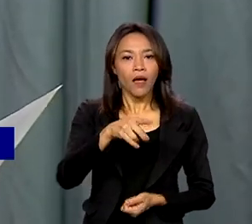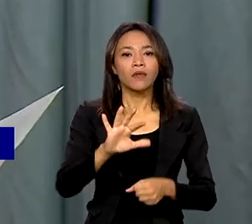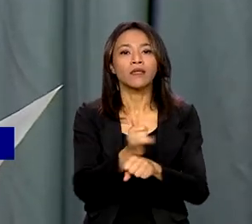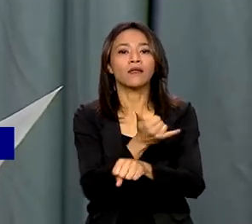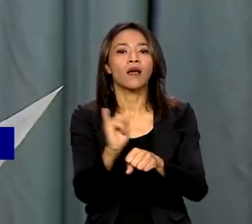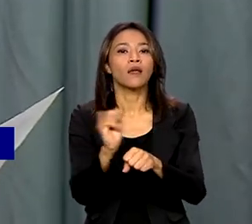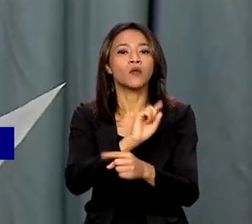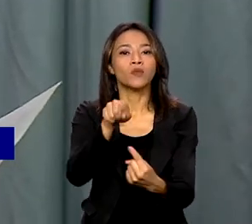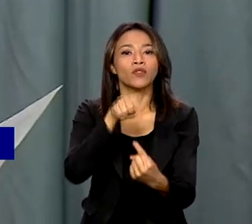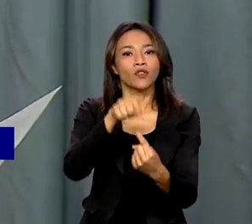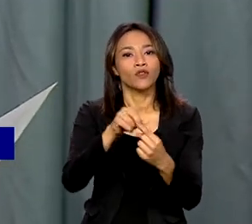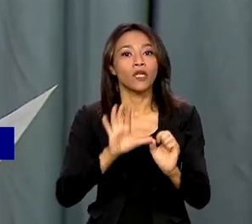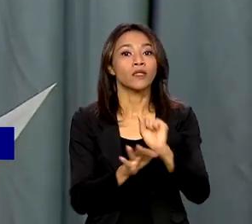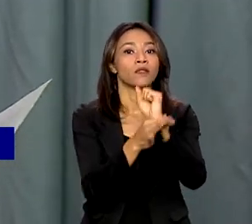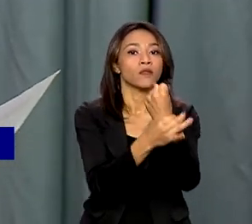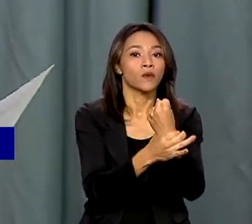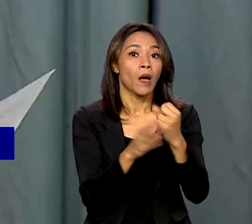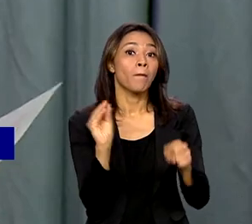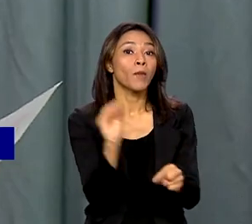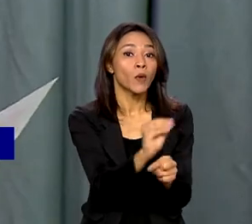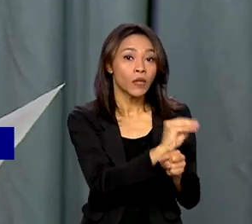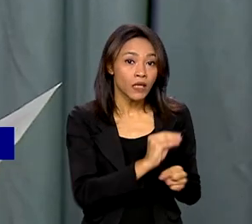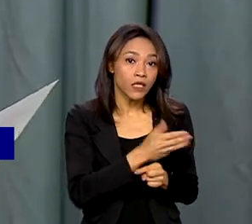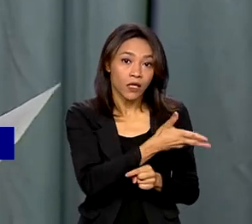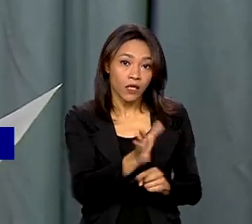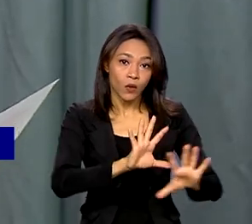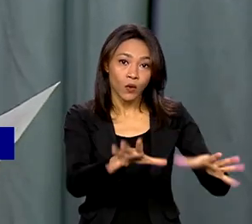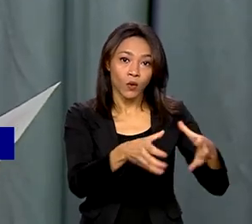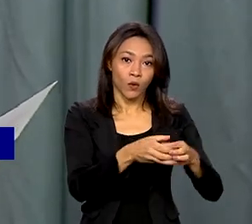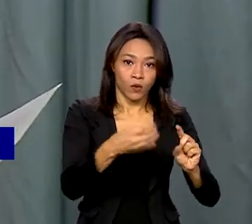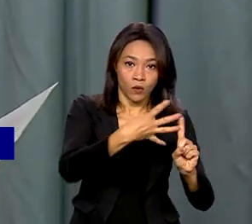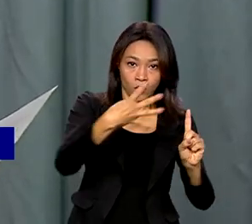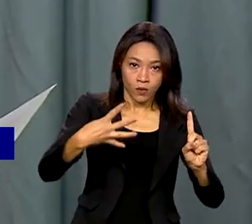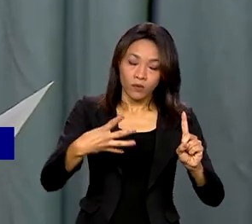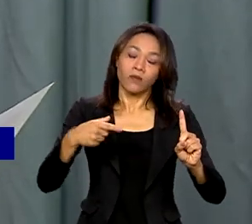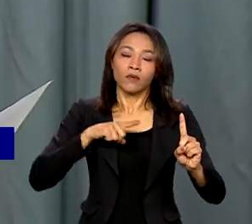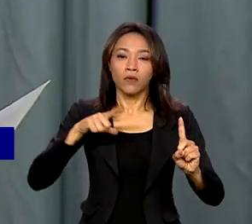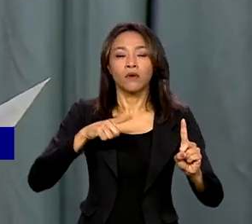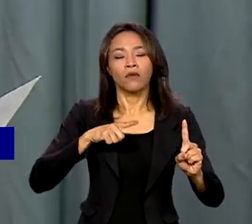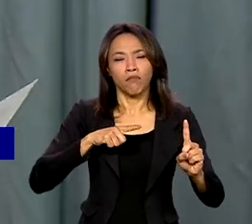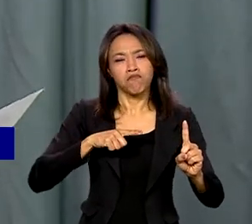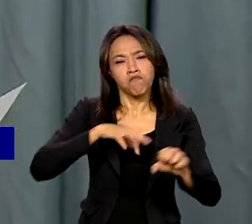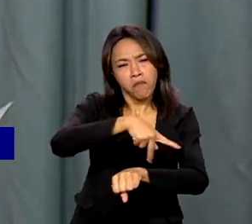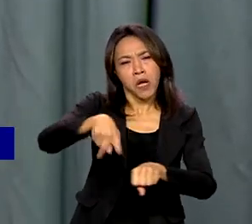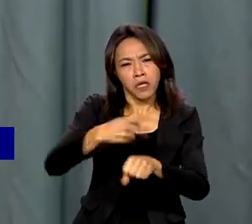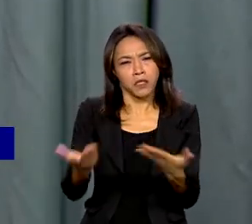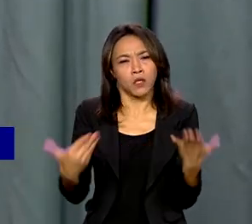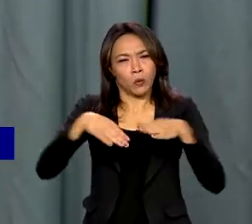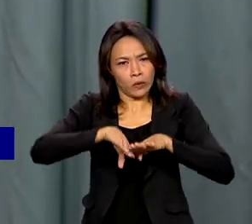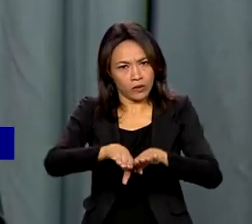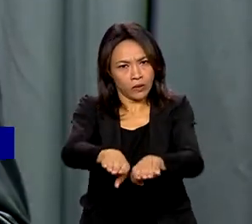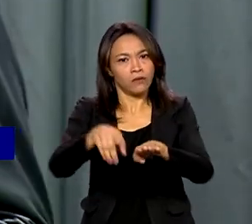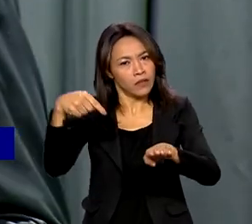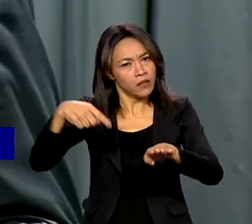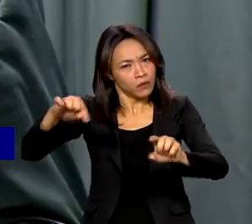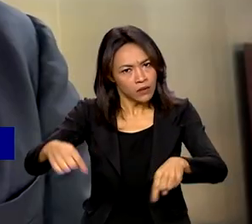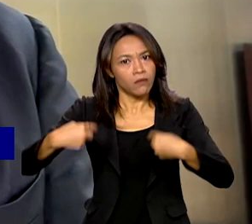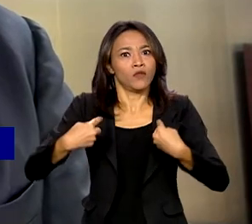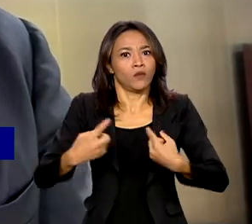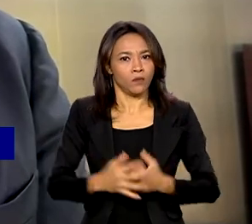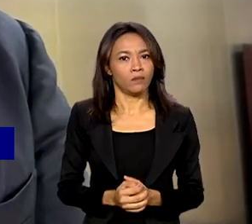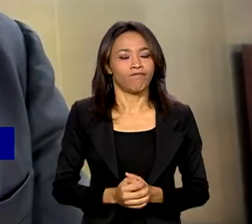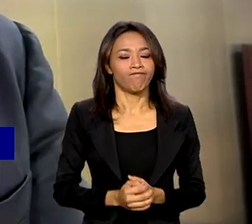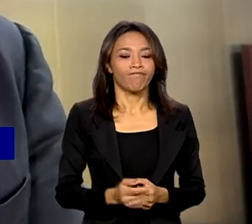LGBTQIA+, construirmos um país mais inclusivo e esse é um desafio de todos nós.